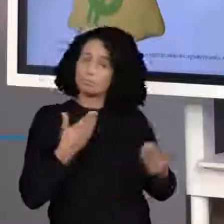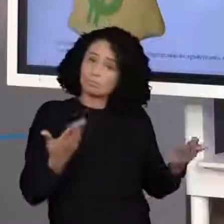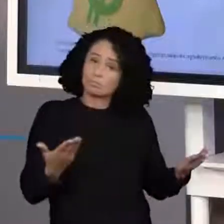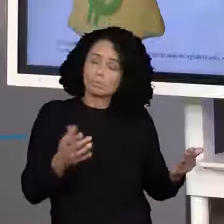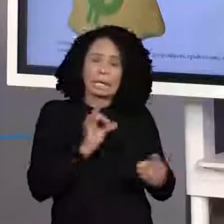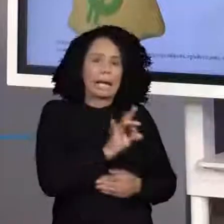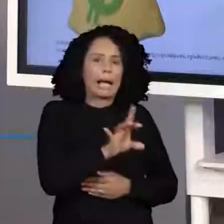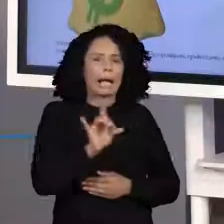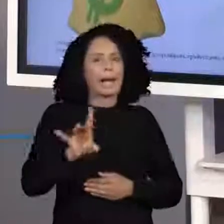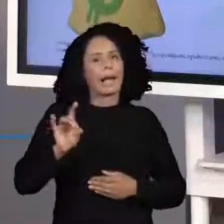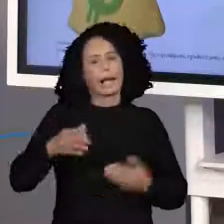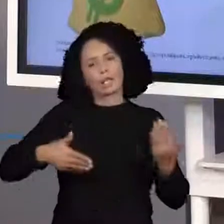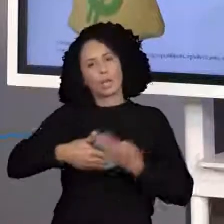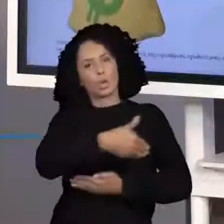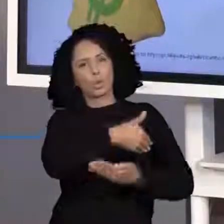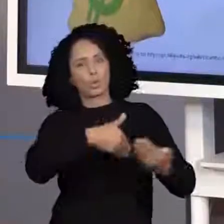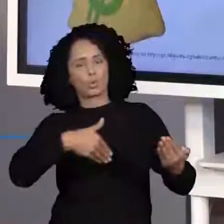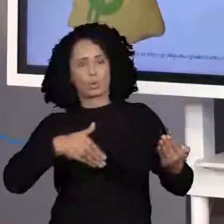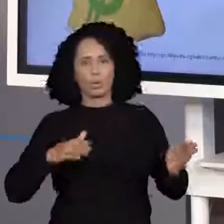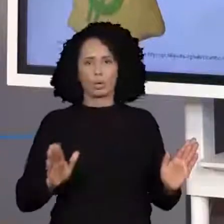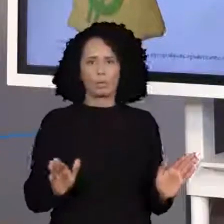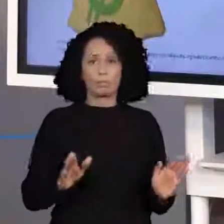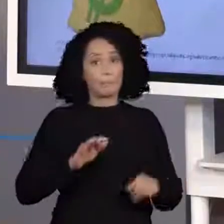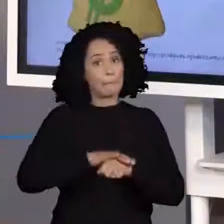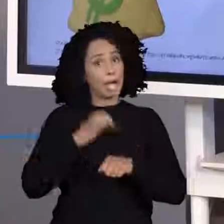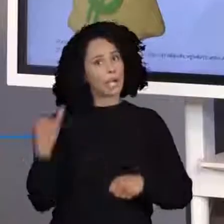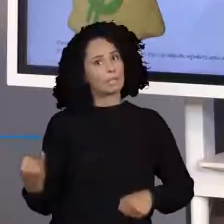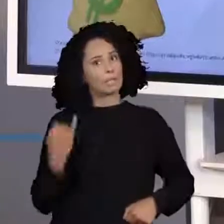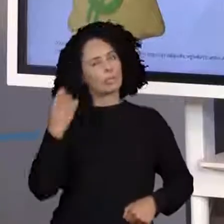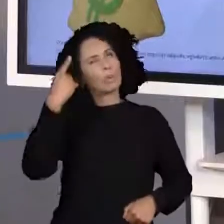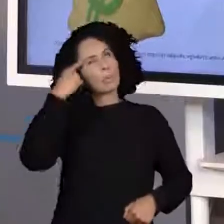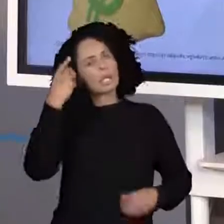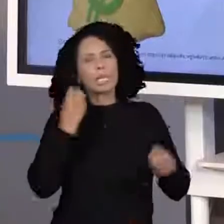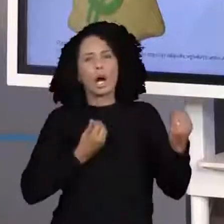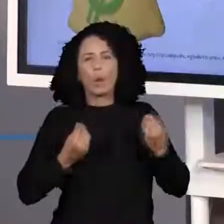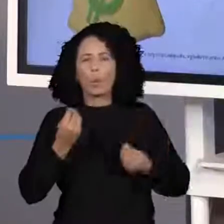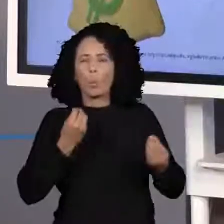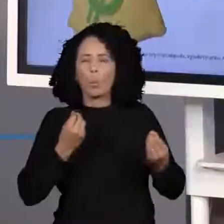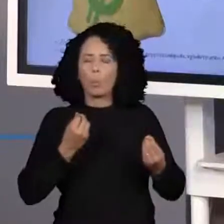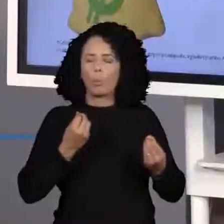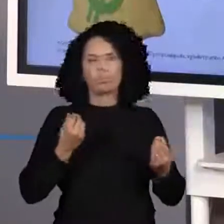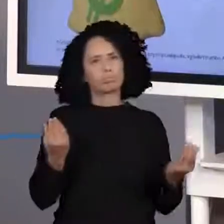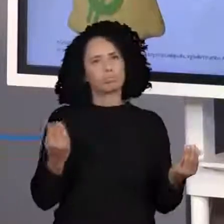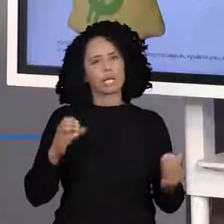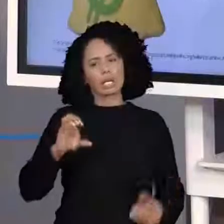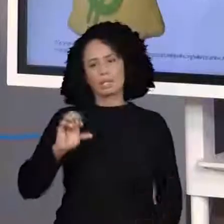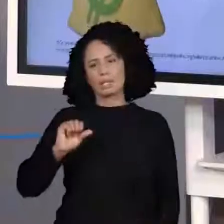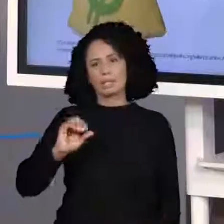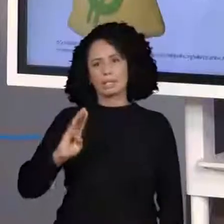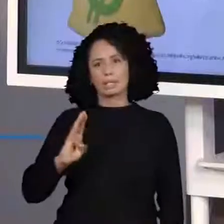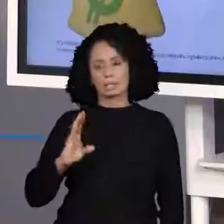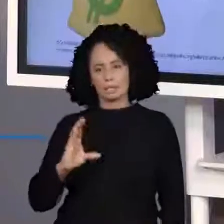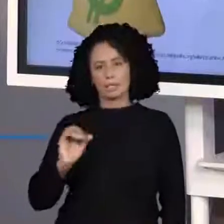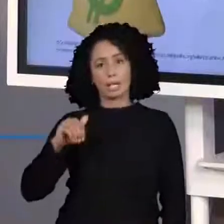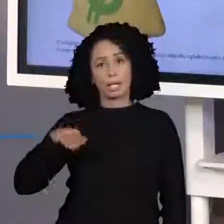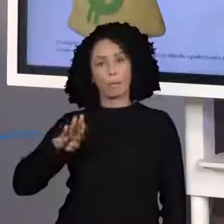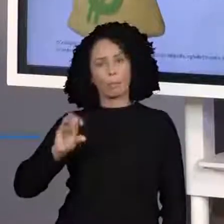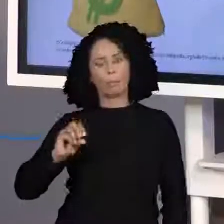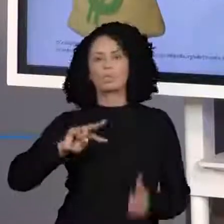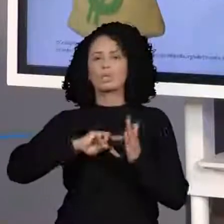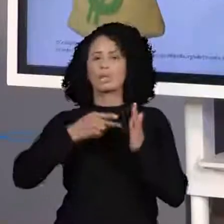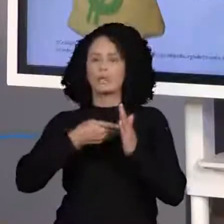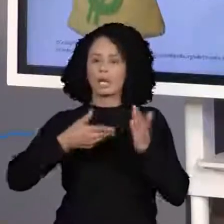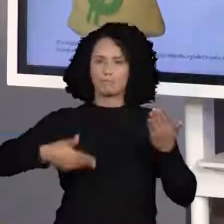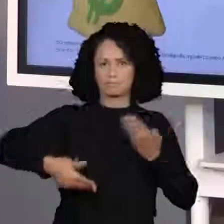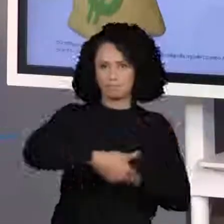serviços. O que é importante eu pensar aí nesse escambo ou nessa permuta. Ela não tem a presença do dinheiro. Ok?